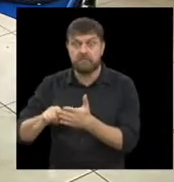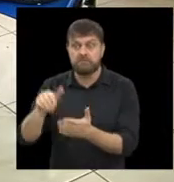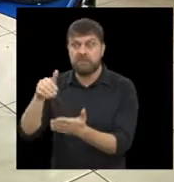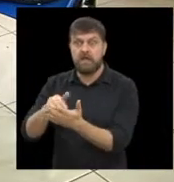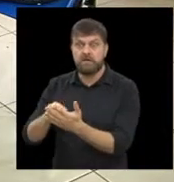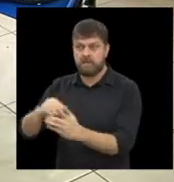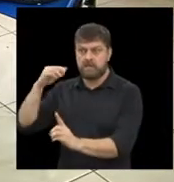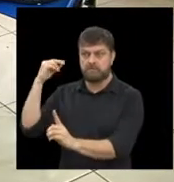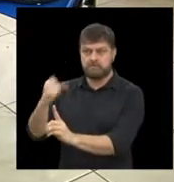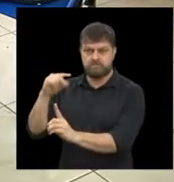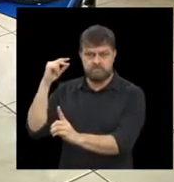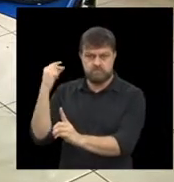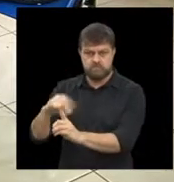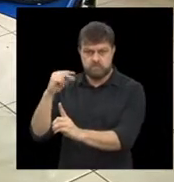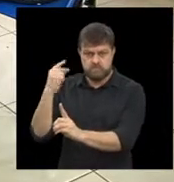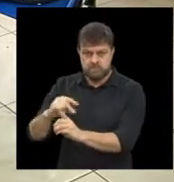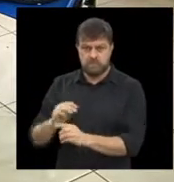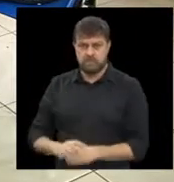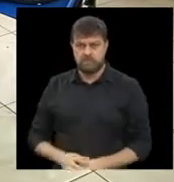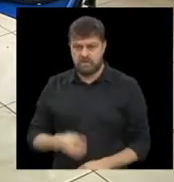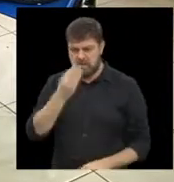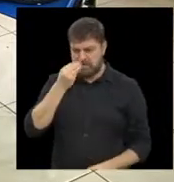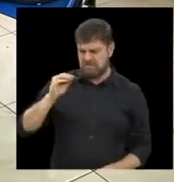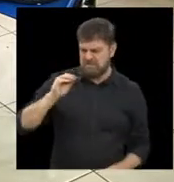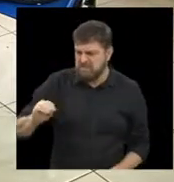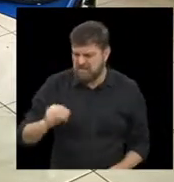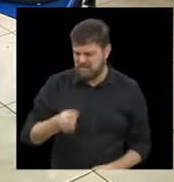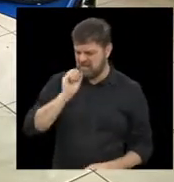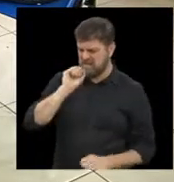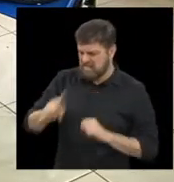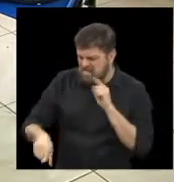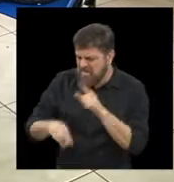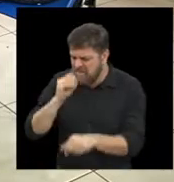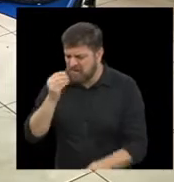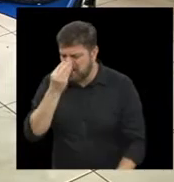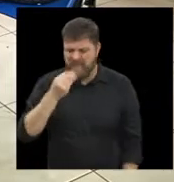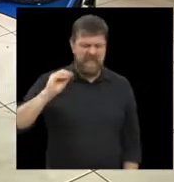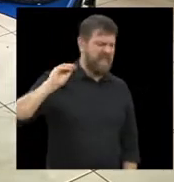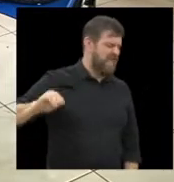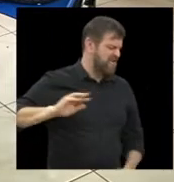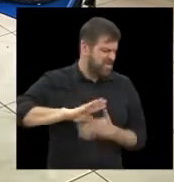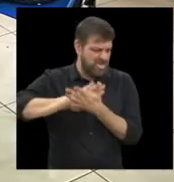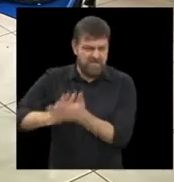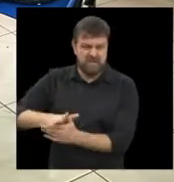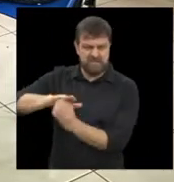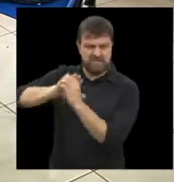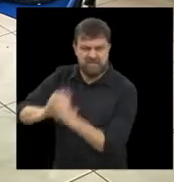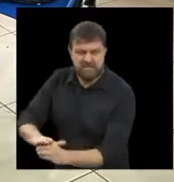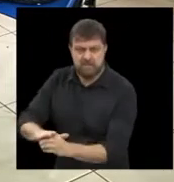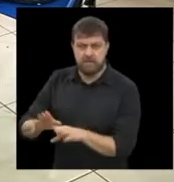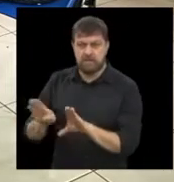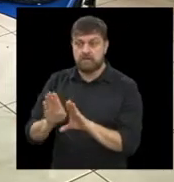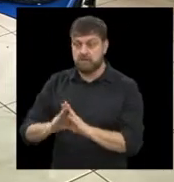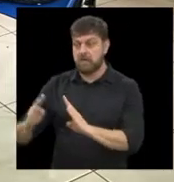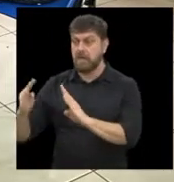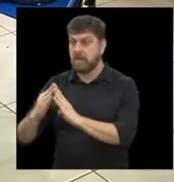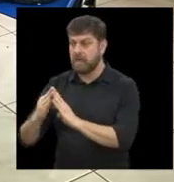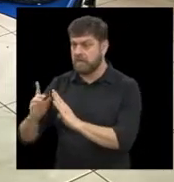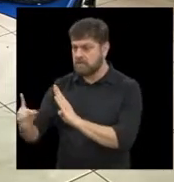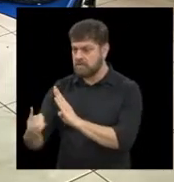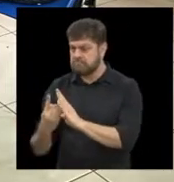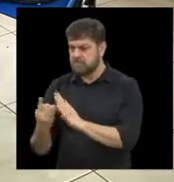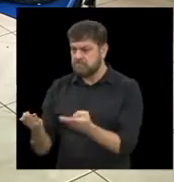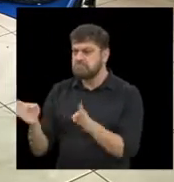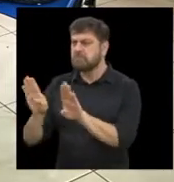os maus tratos, os desrespeitos, a indiferença, né, o cárcere privado,